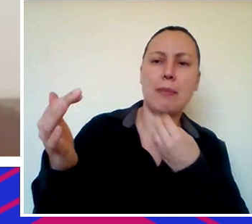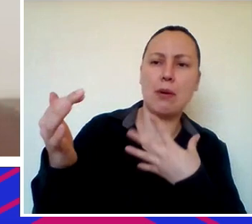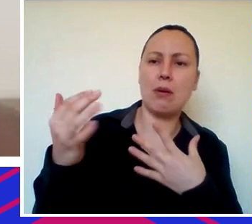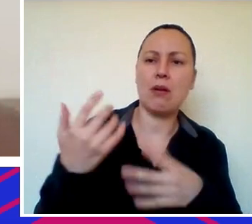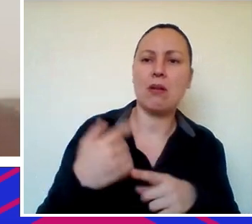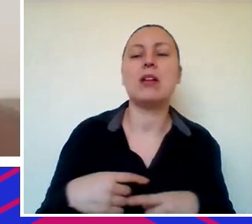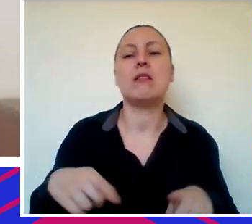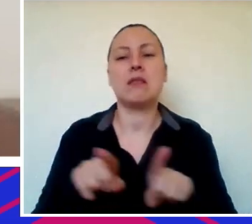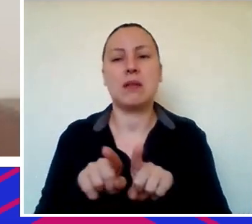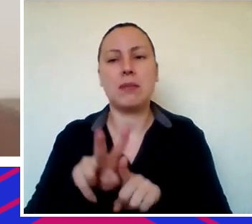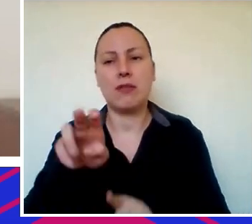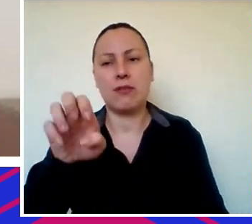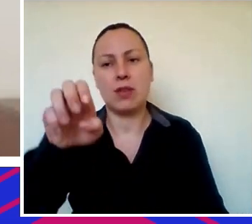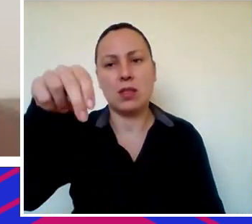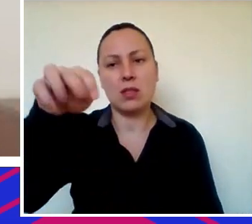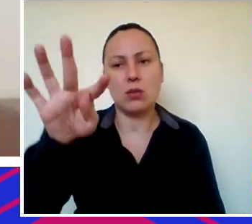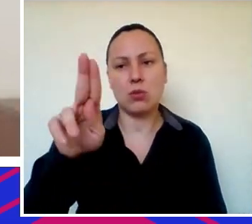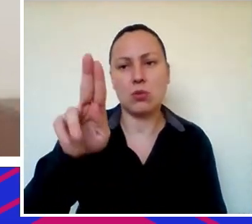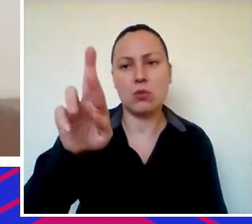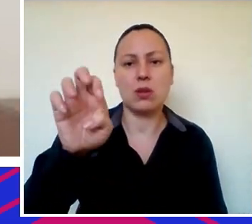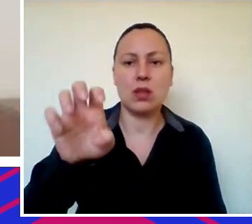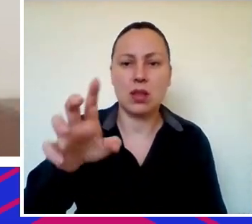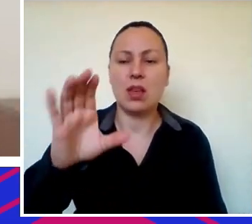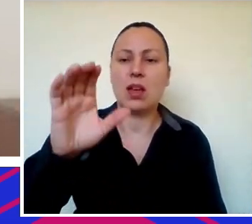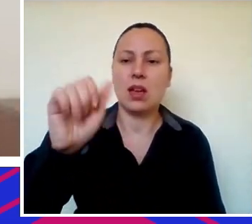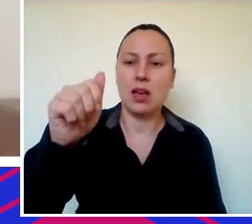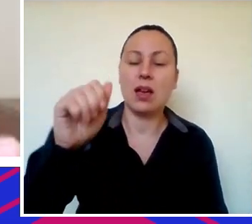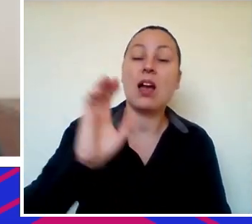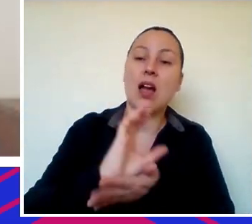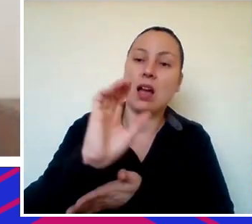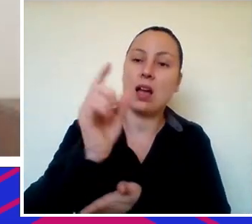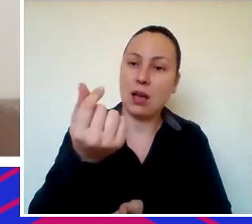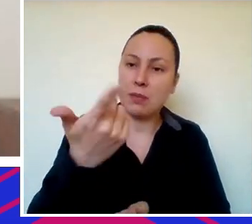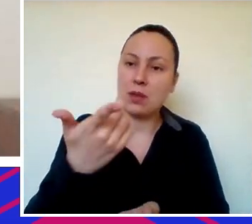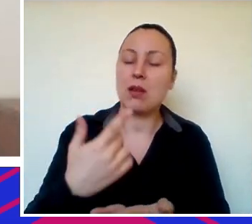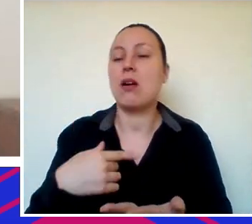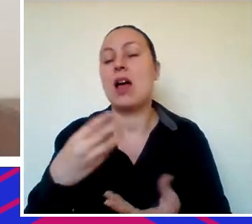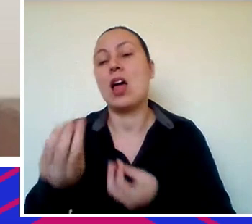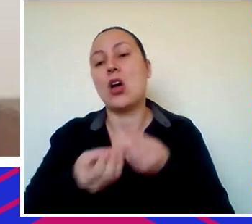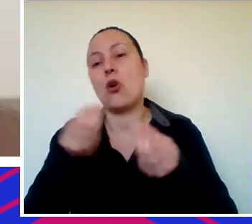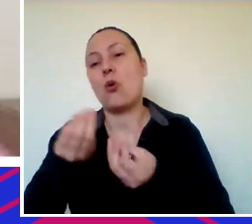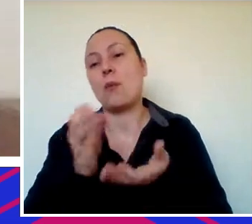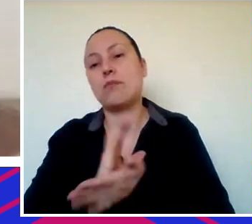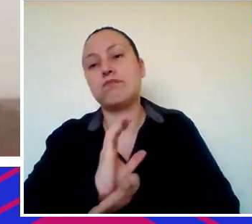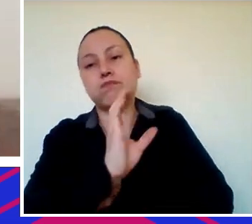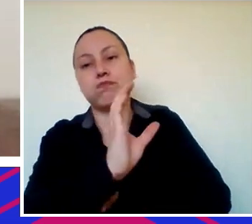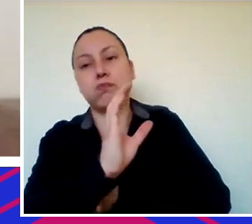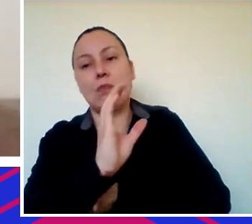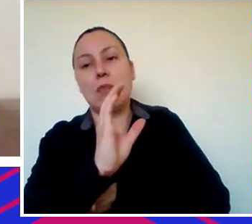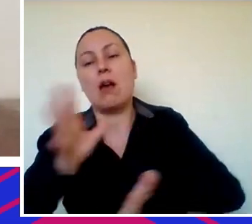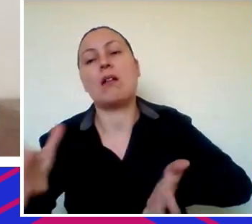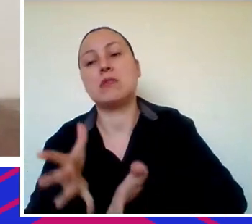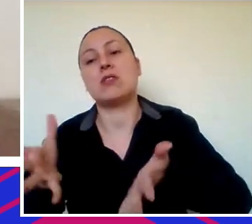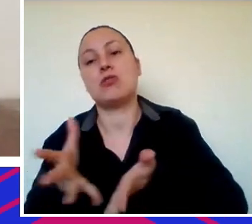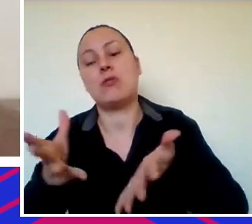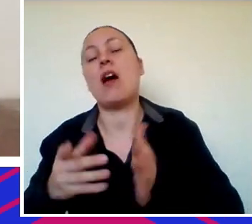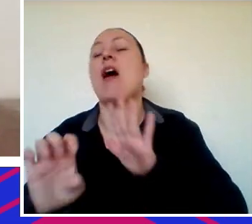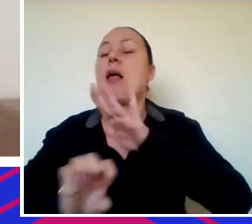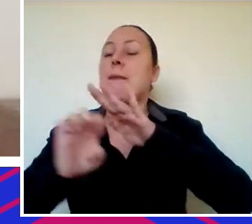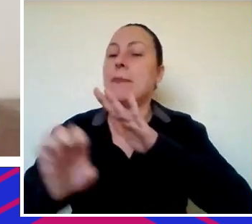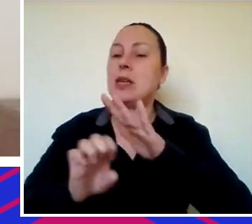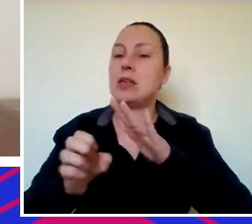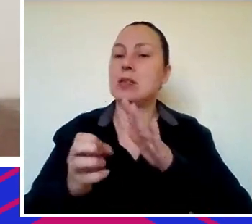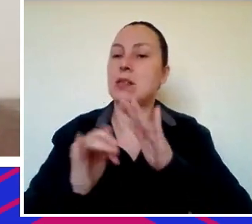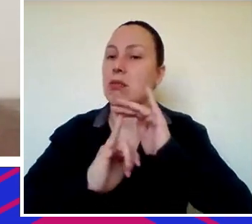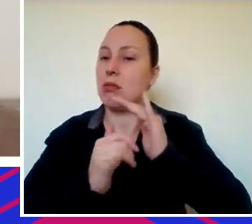venture capital na parte de financiar as empresas de inovação mais,